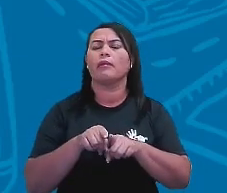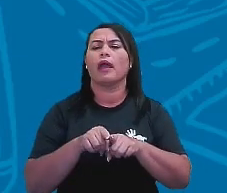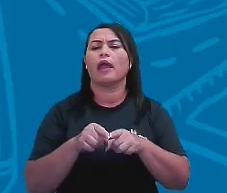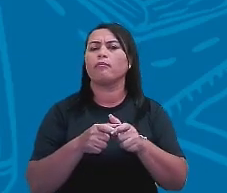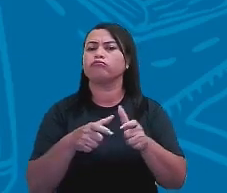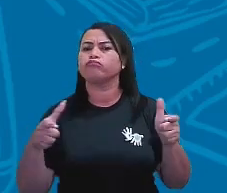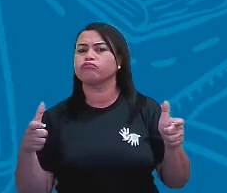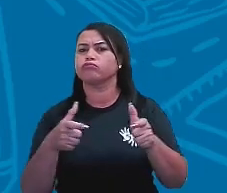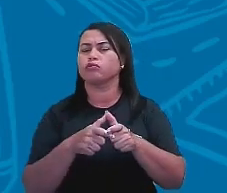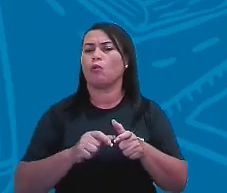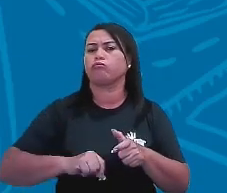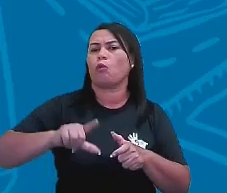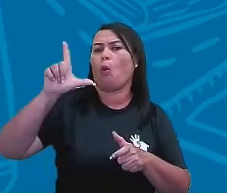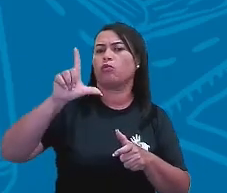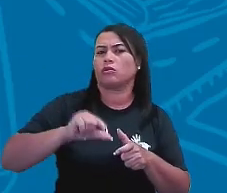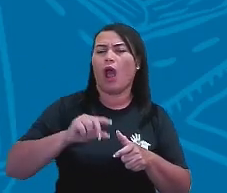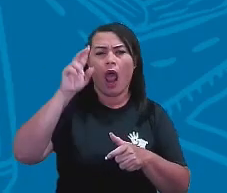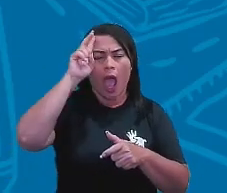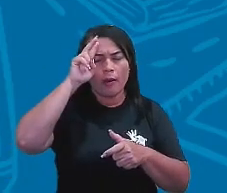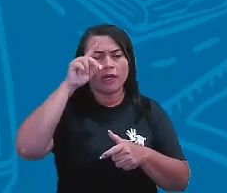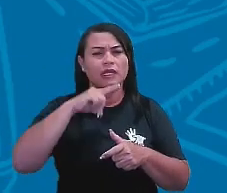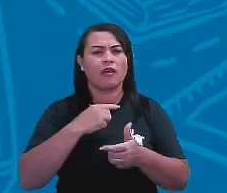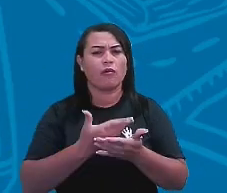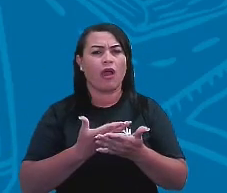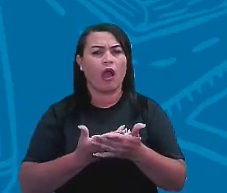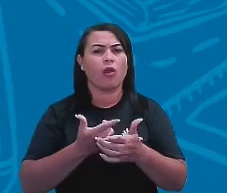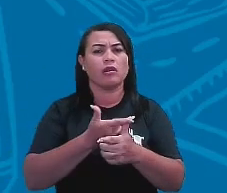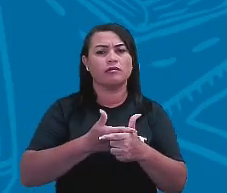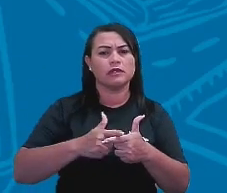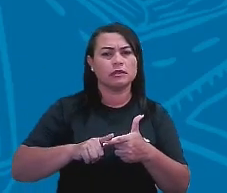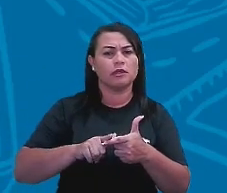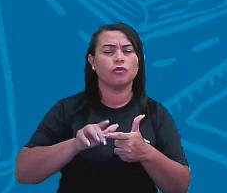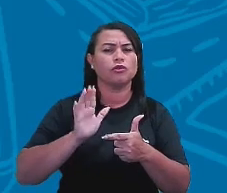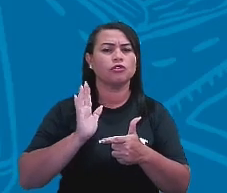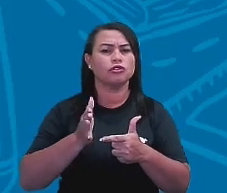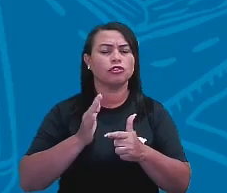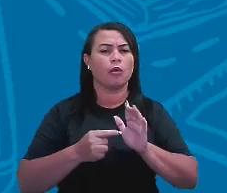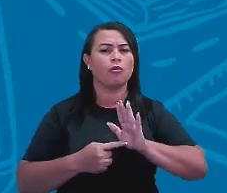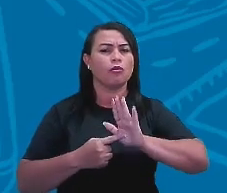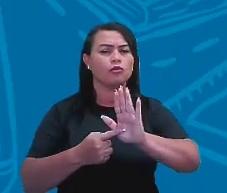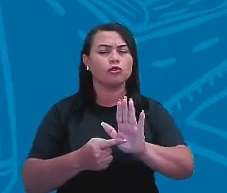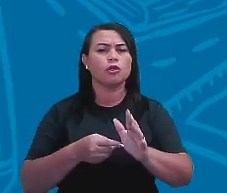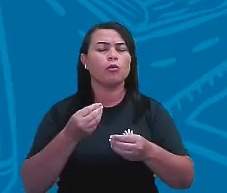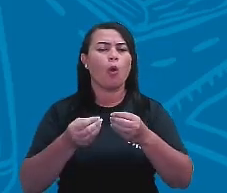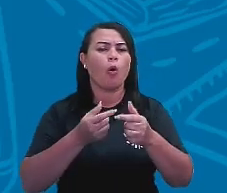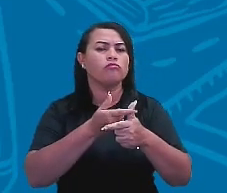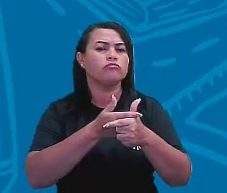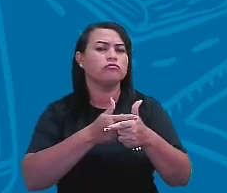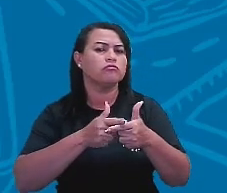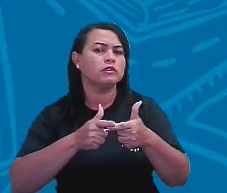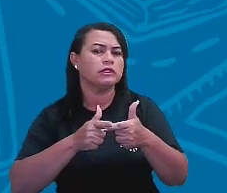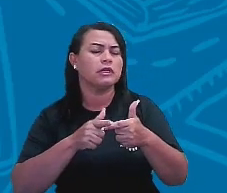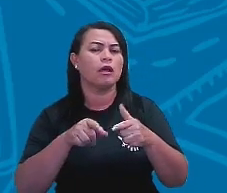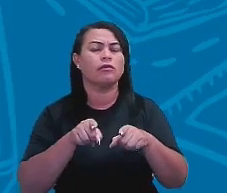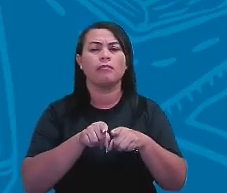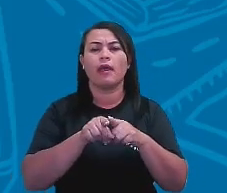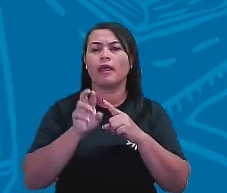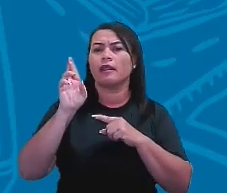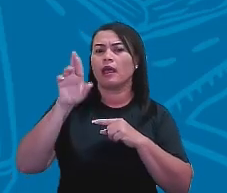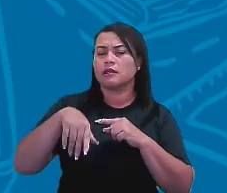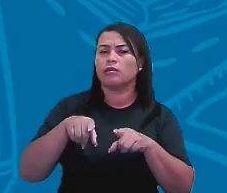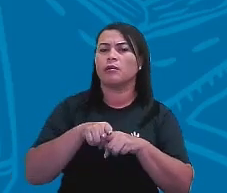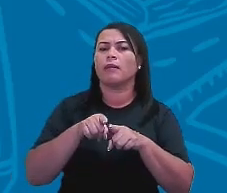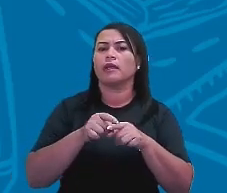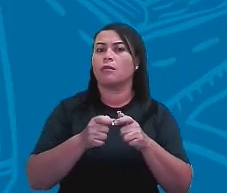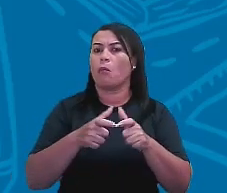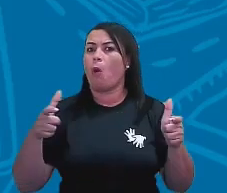possa entender. Lembra lá que a gente teve uma aula de divisão que a gente tratou aí da ideia de divisão, a ideia de razão e a ideia de